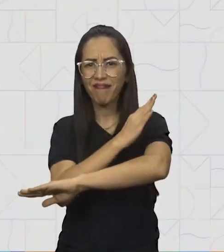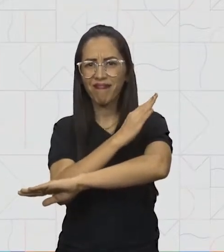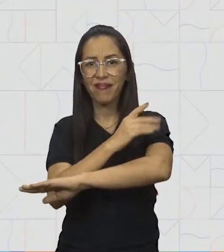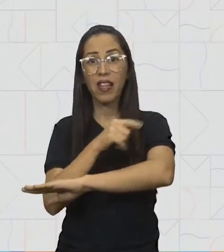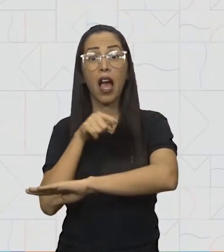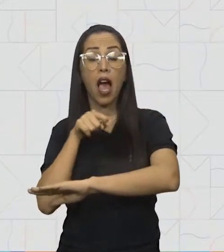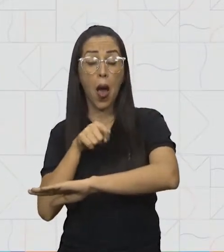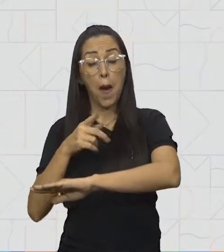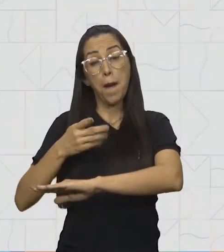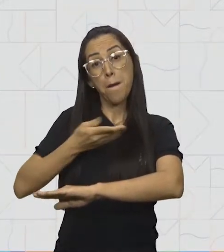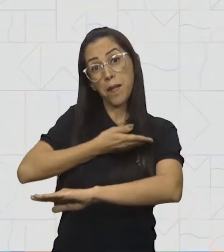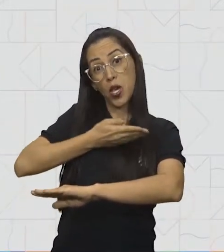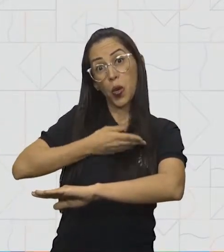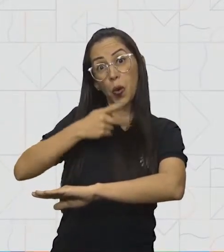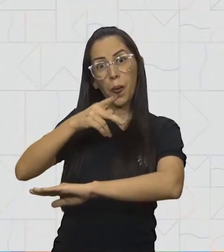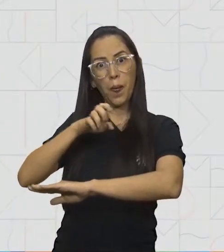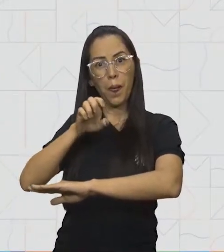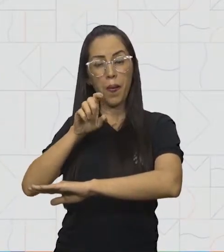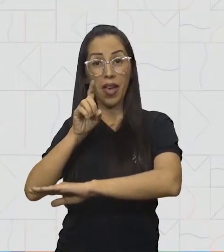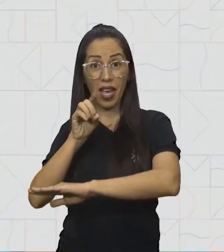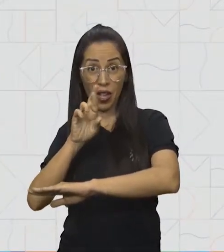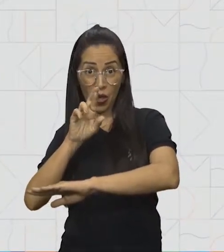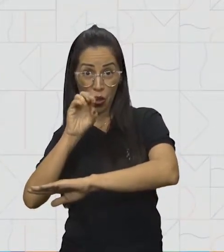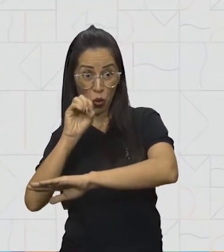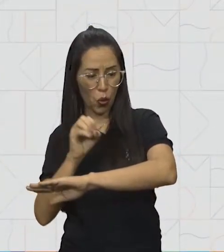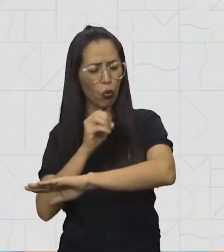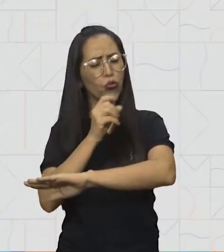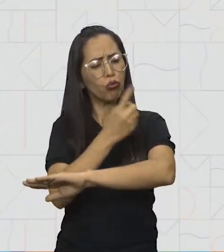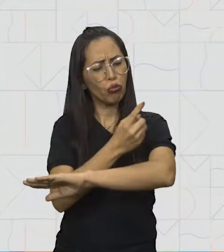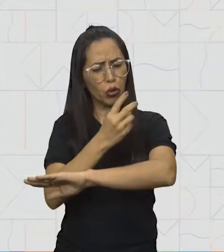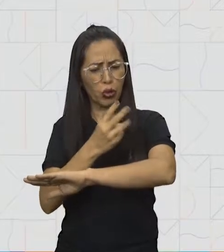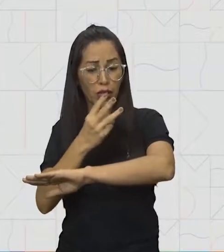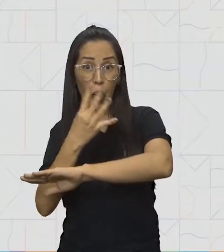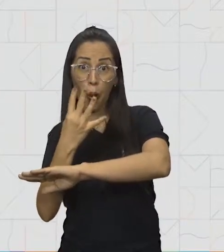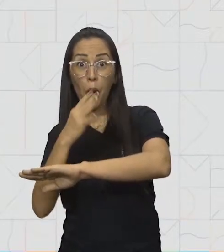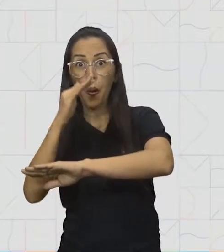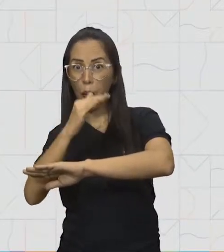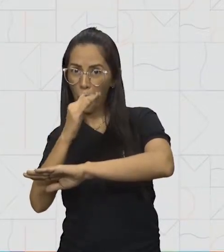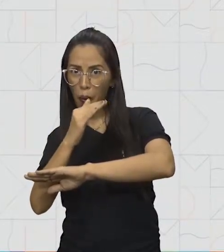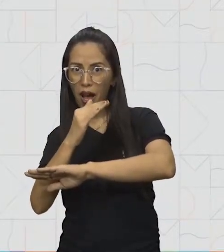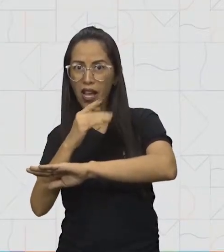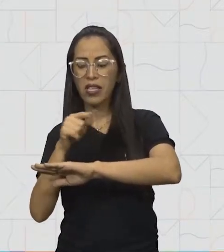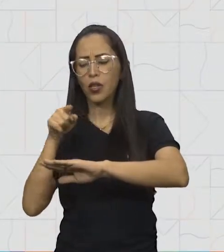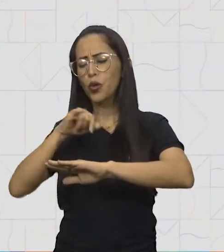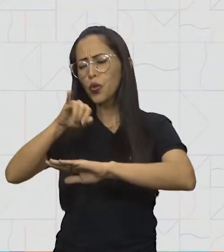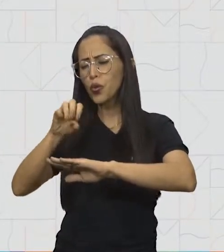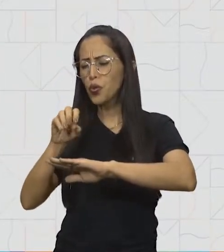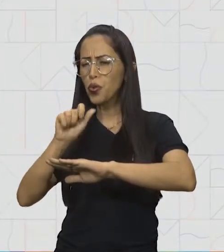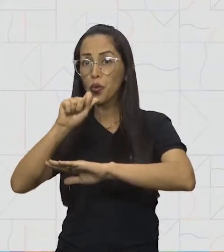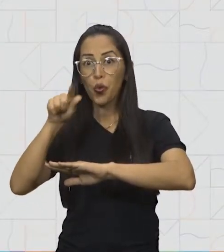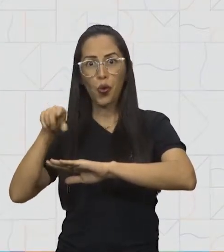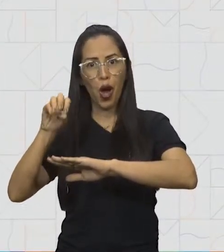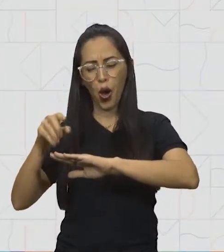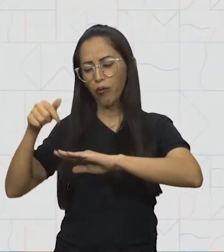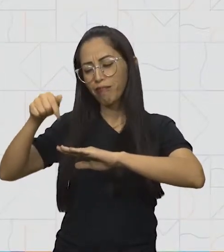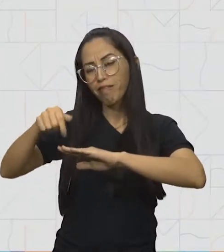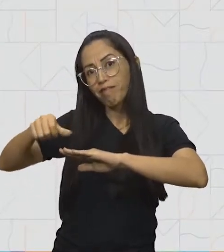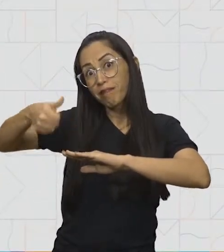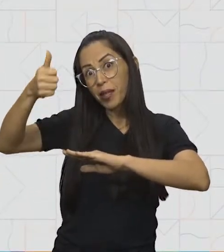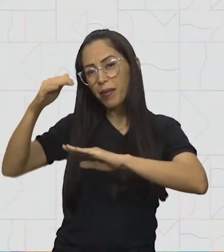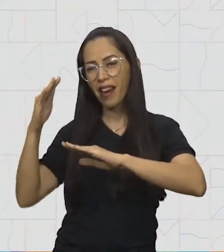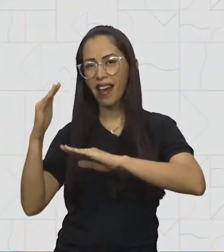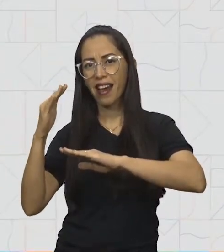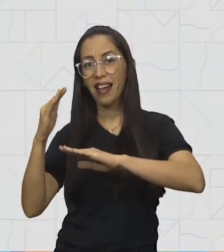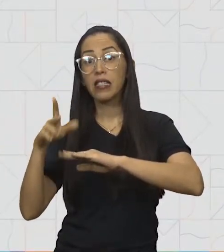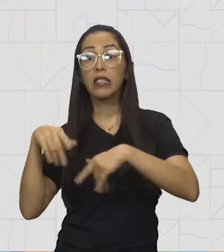casas antes da dela e João mora no início da rua. A escola que Maria estuda